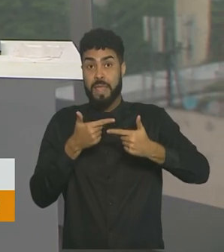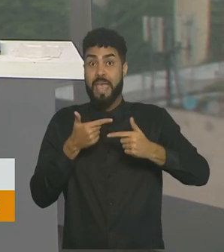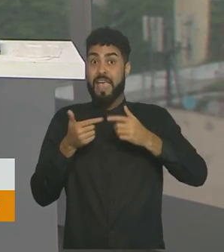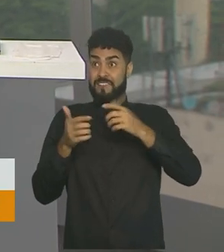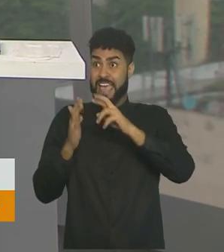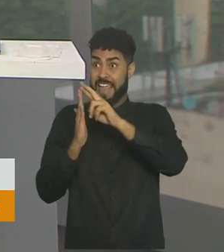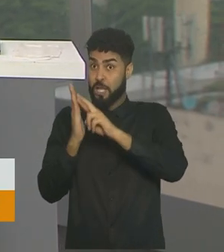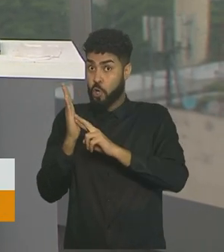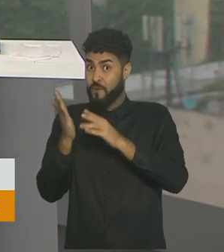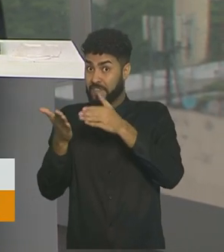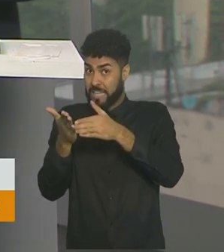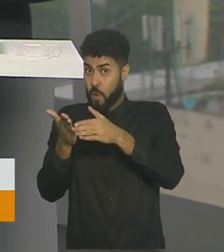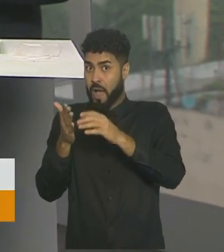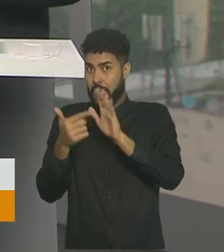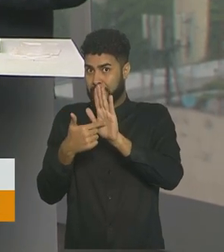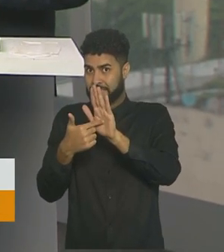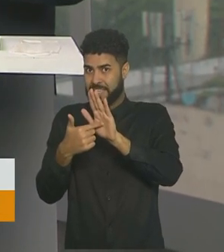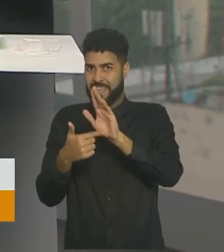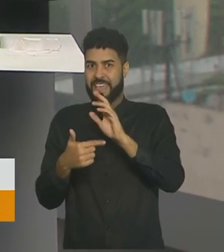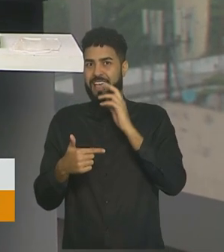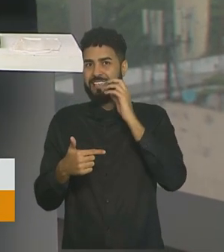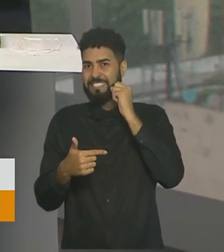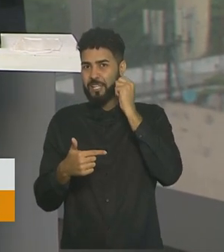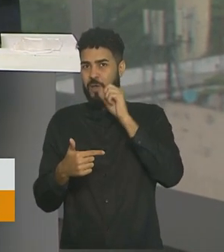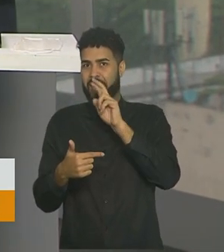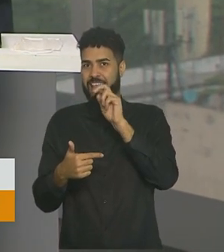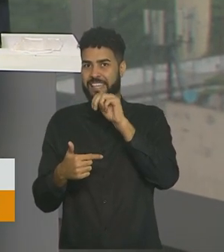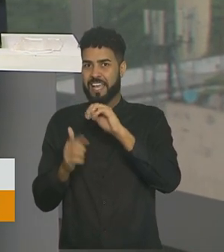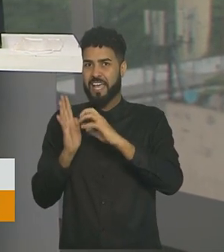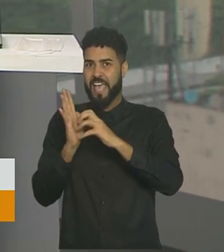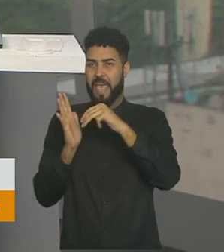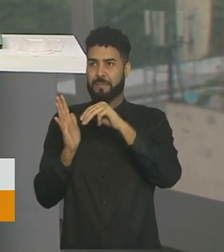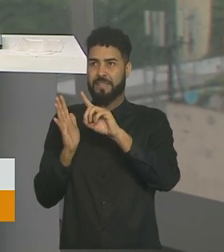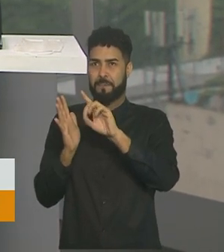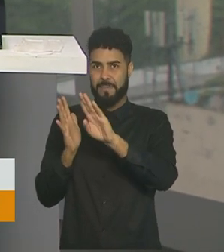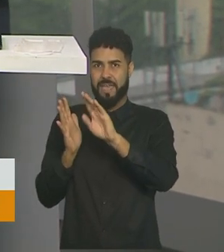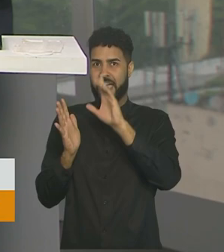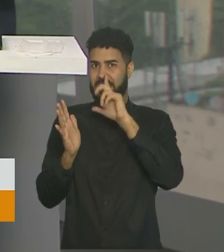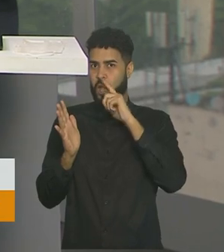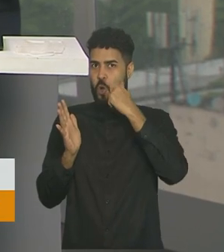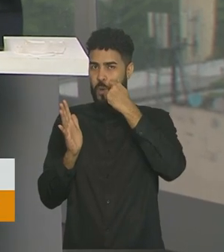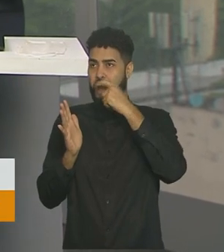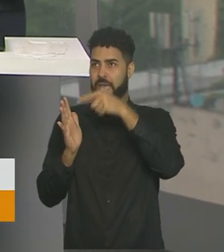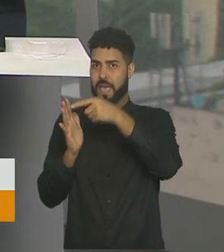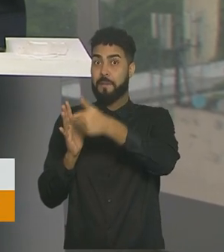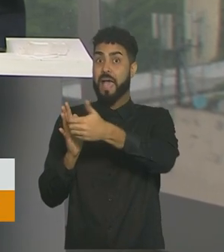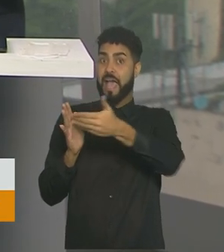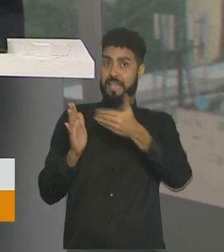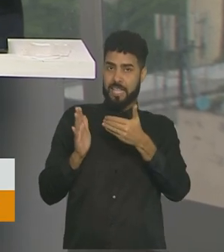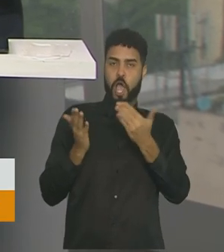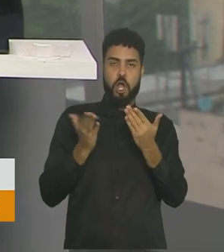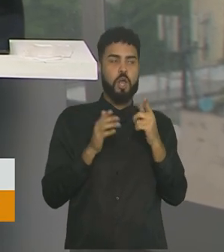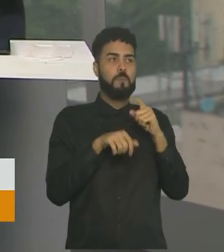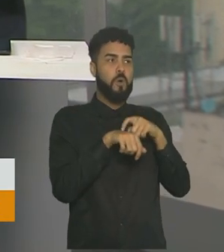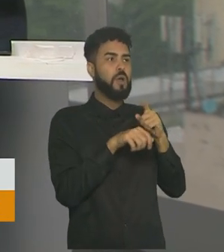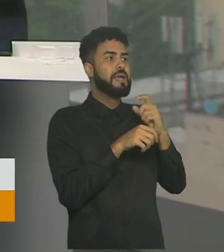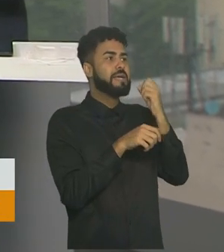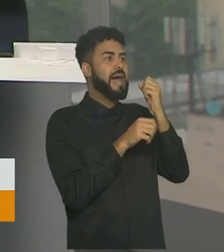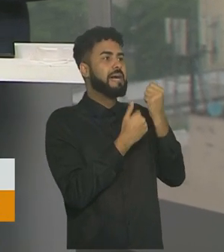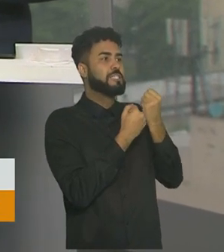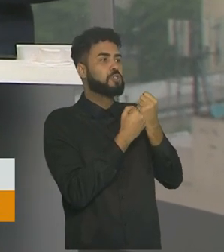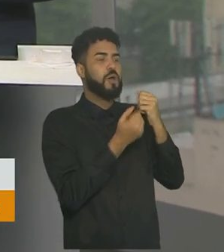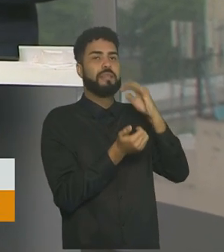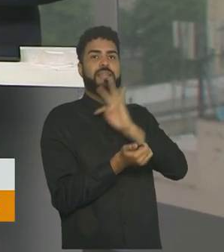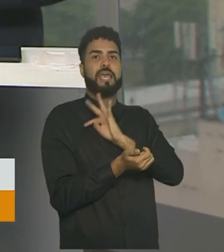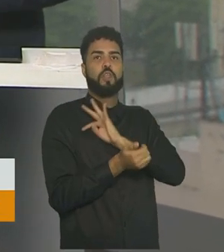senador Renan Calheiros, do MDB de Alagoas, relator da comissão. Hoje os senadores ouvem o assessor técnico do Conselho Nacional